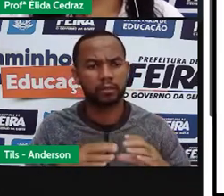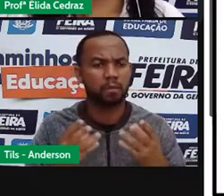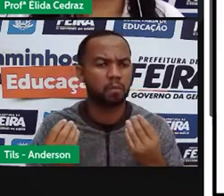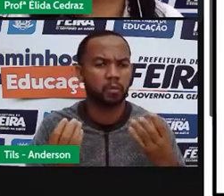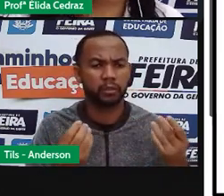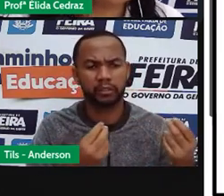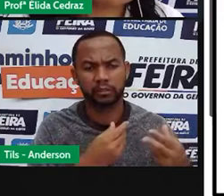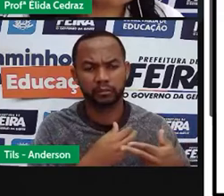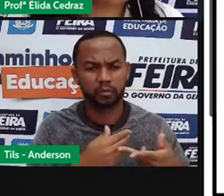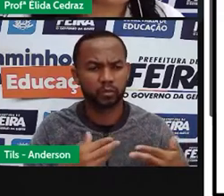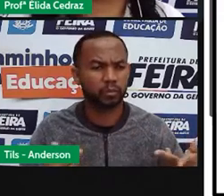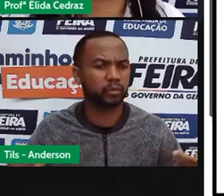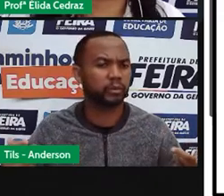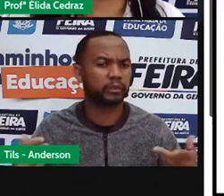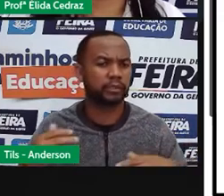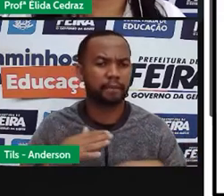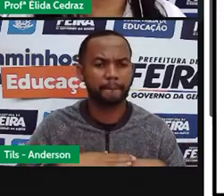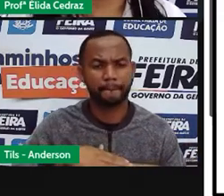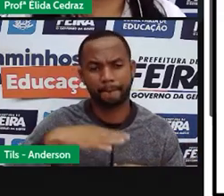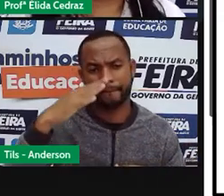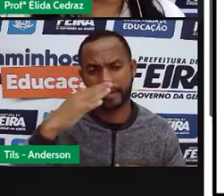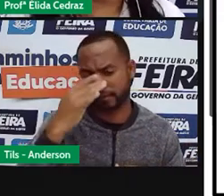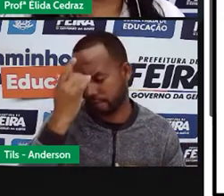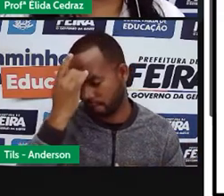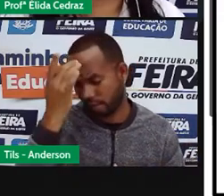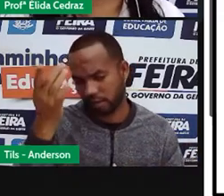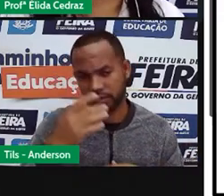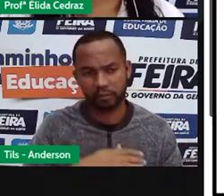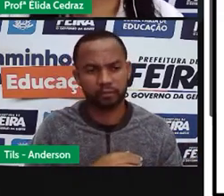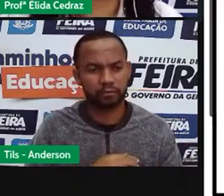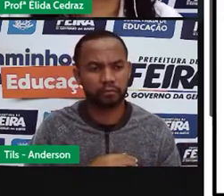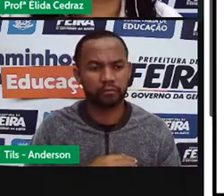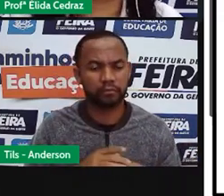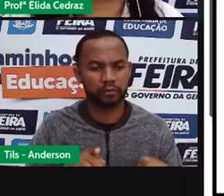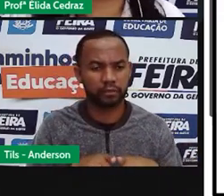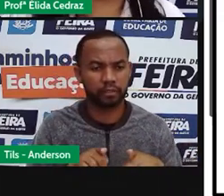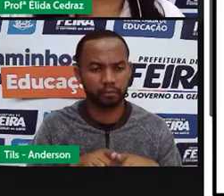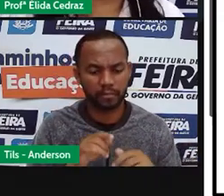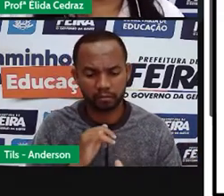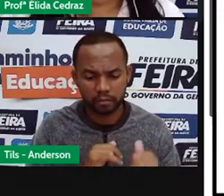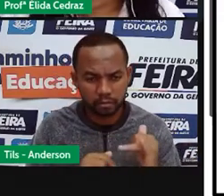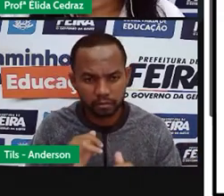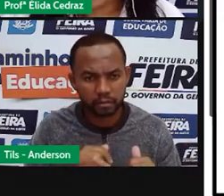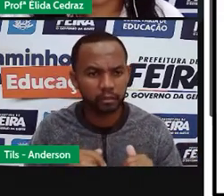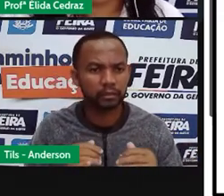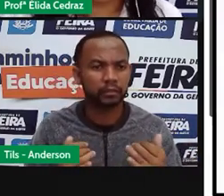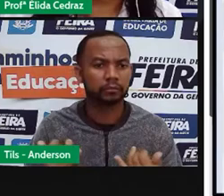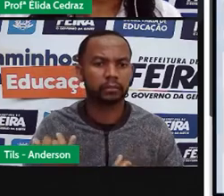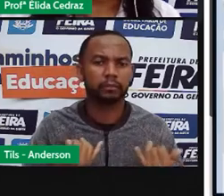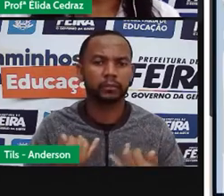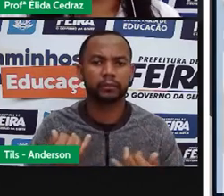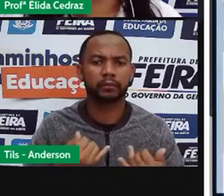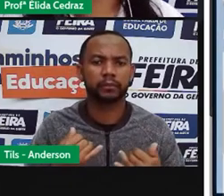se tornou mais fácil, tanto no acesso, quanto na divulgação da informação.